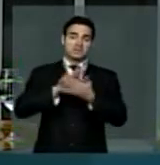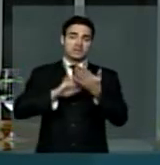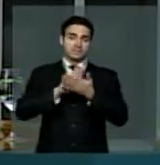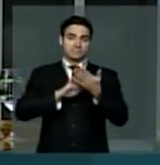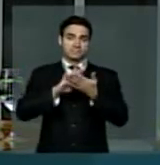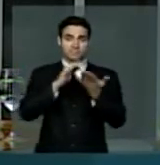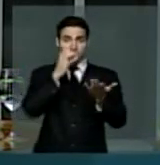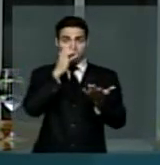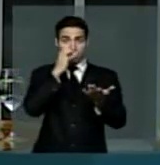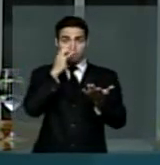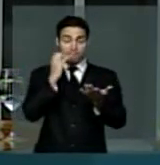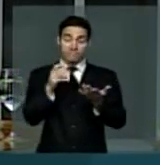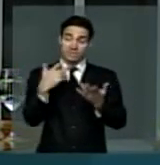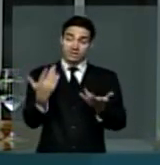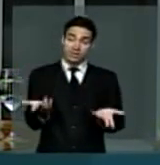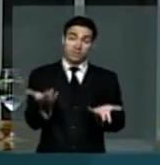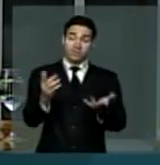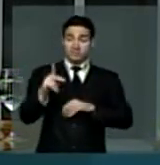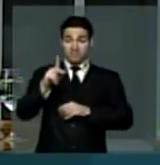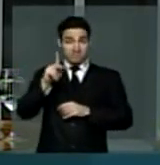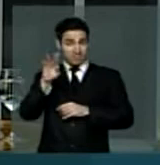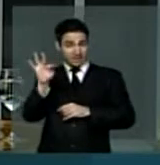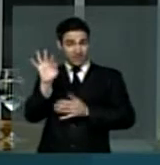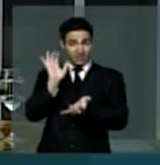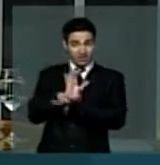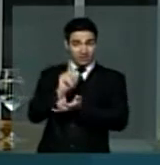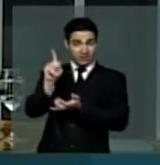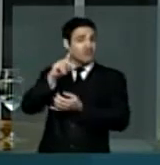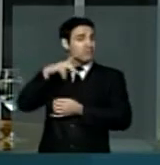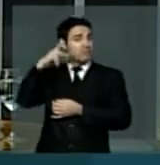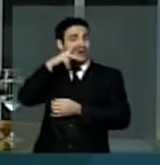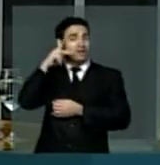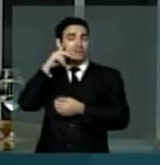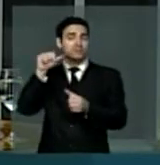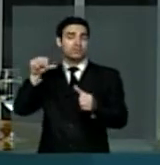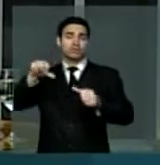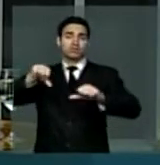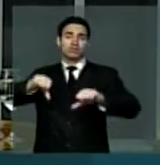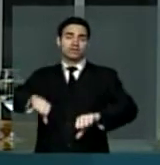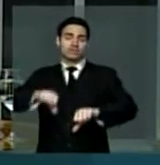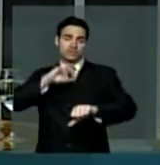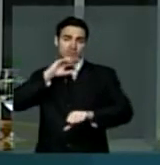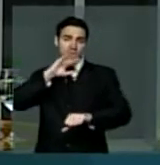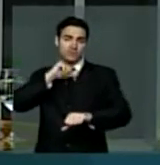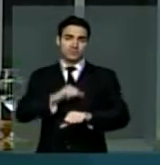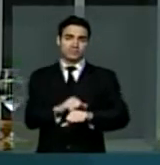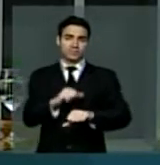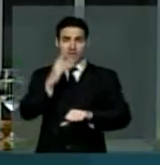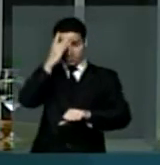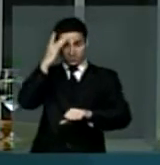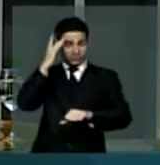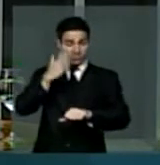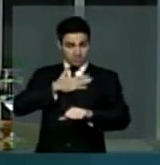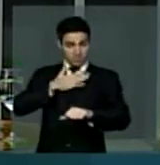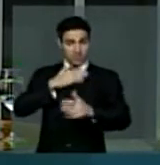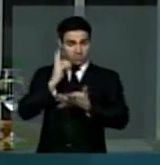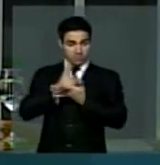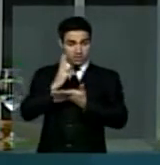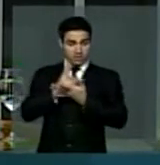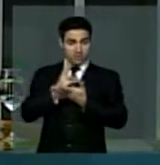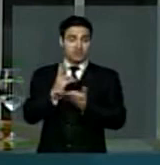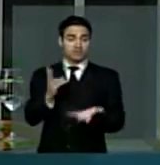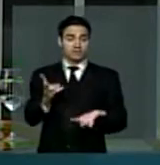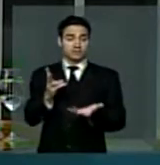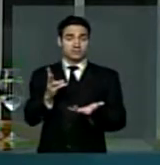do PT na Paraíba nas estratégias adotadas por dirigentes estaduais do meu partido aqui